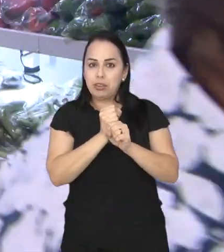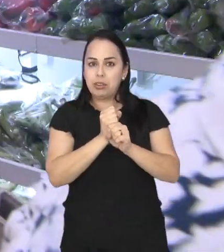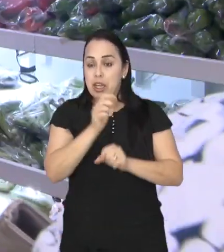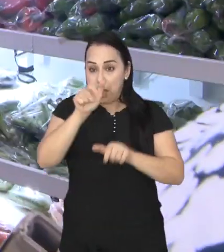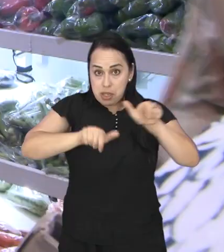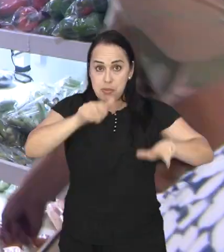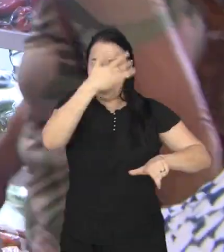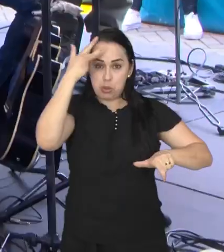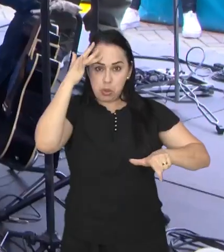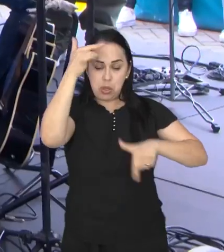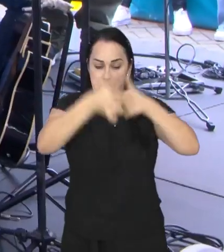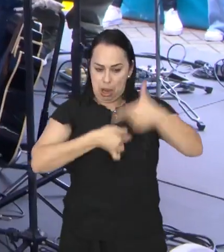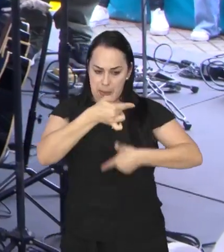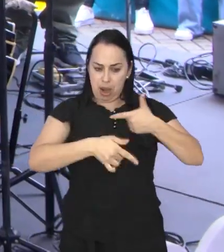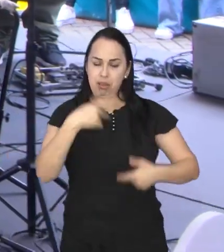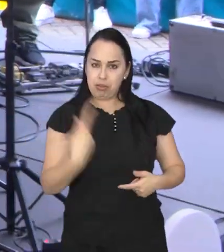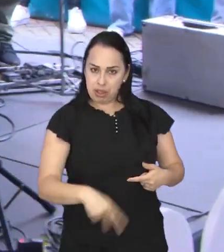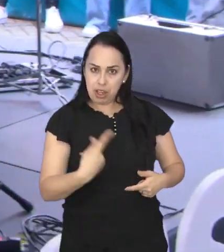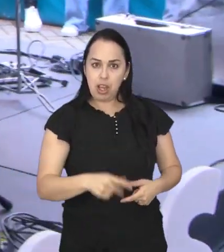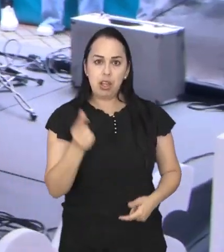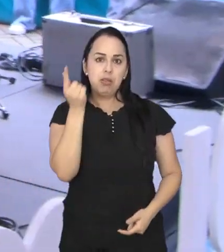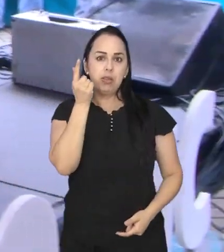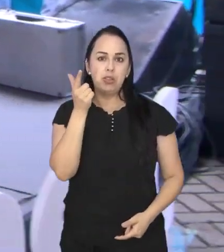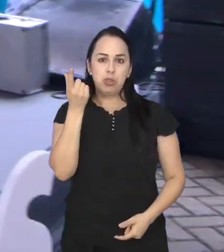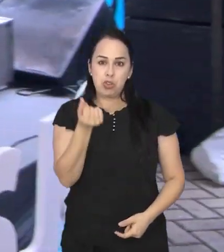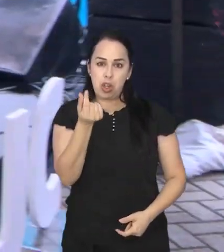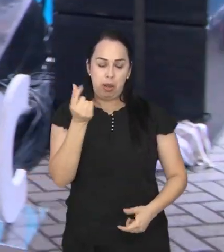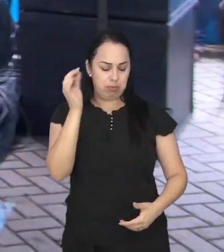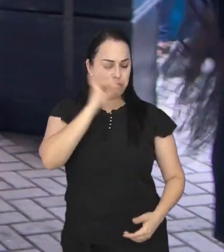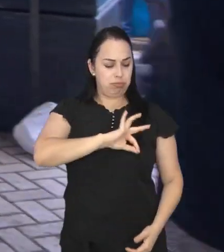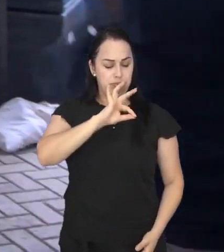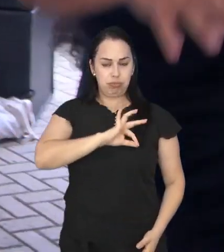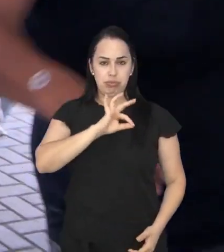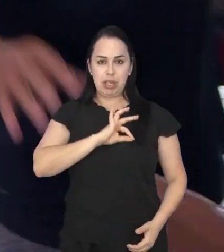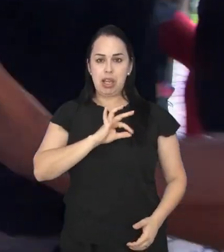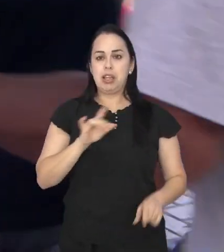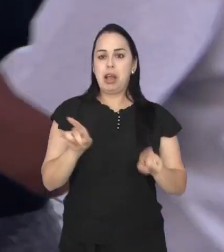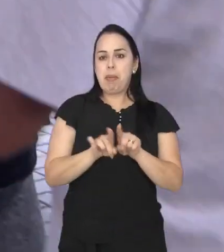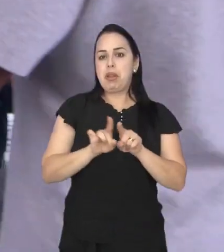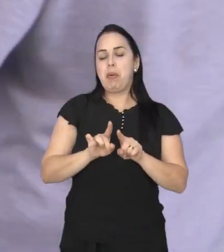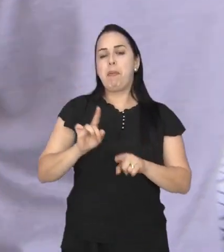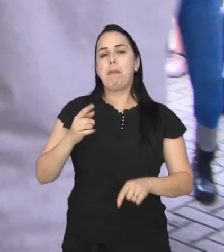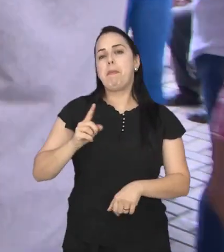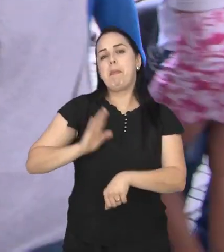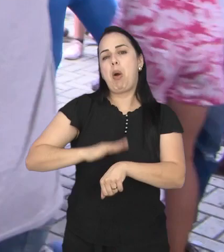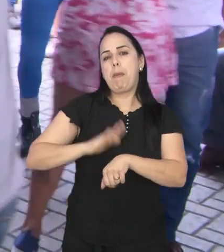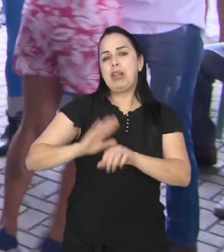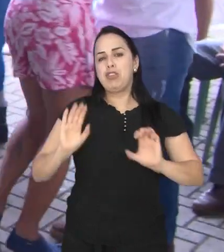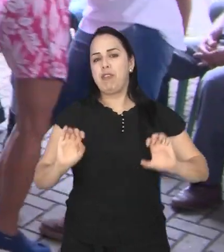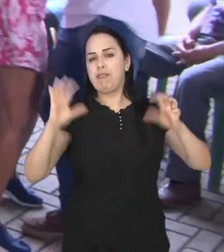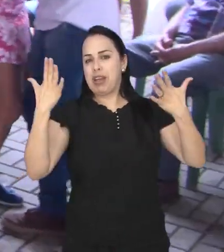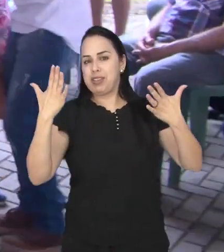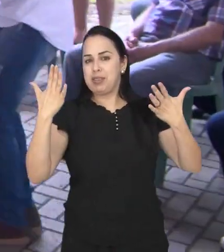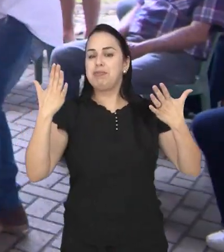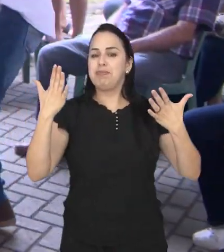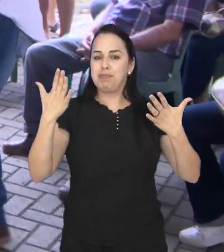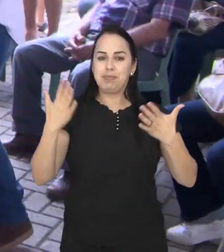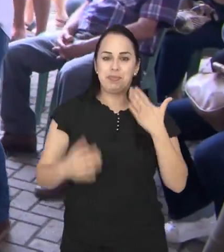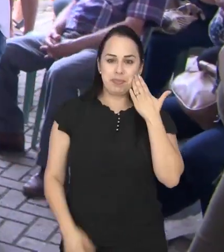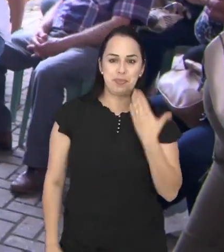daqui seu sustento. E 100 anos em que este espaço reúne a população para momentos de muita festa e lazer.